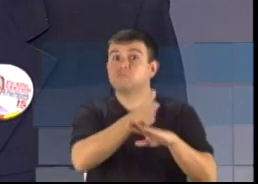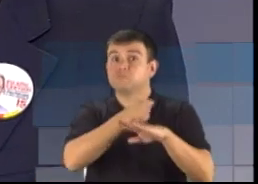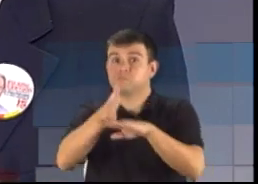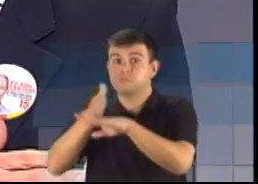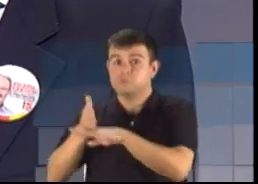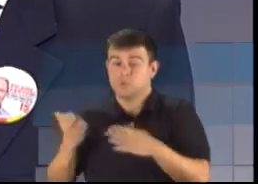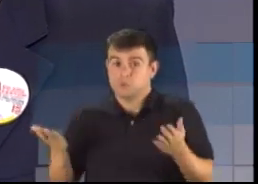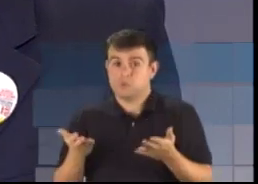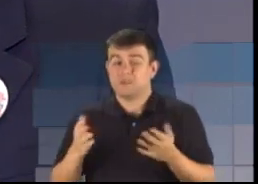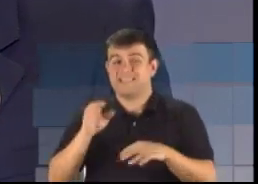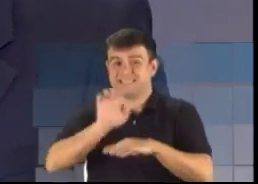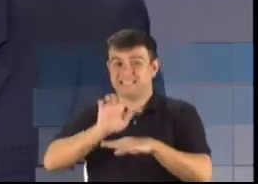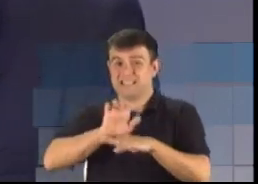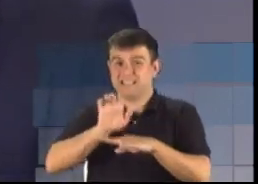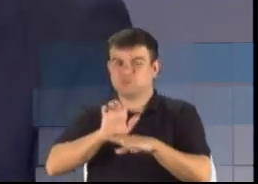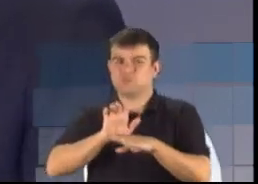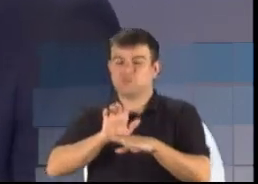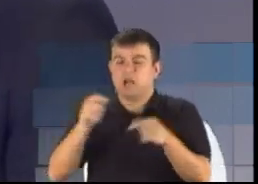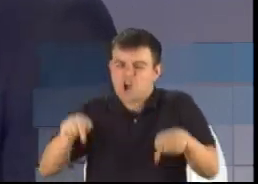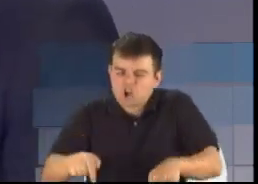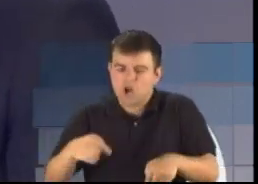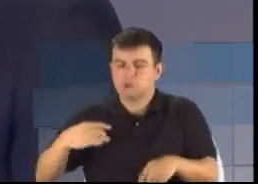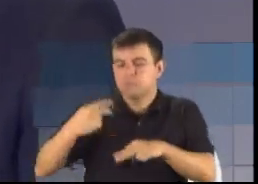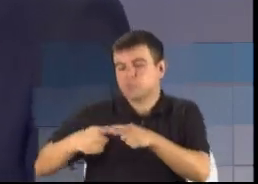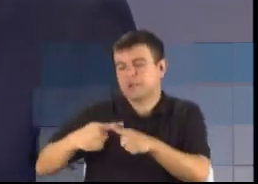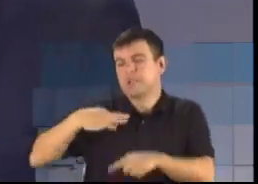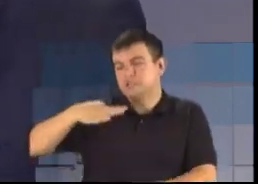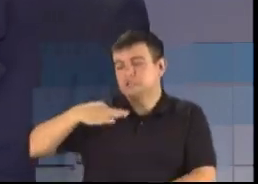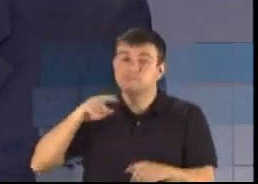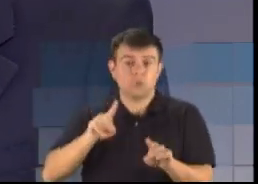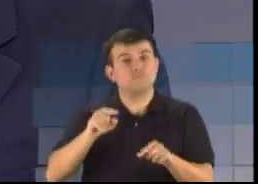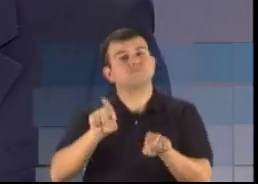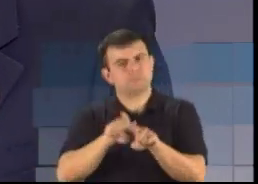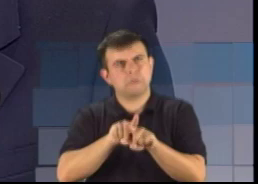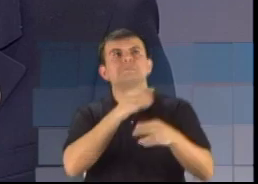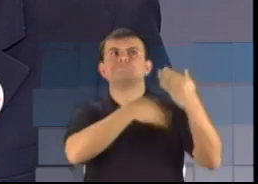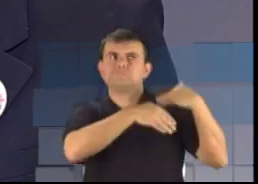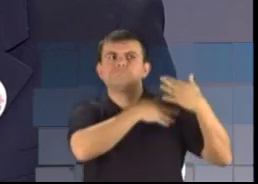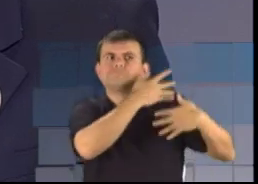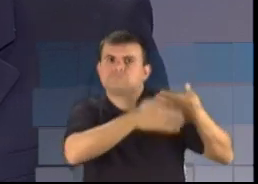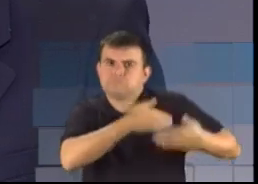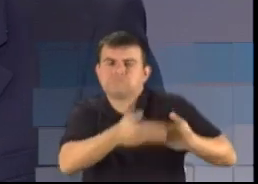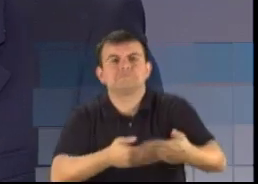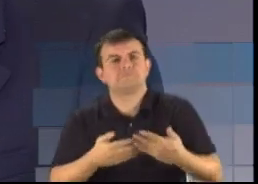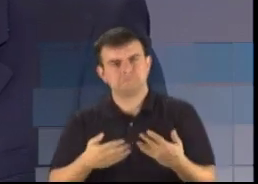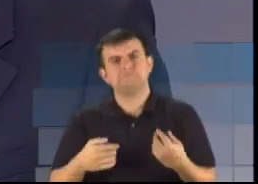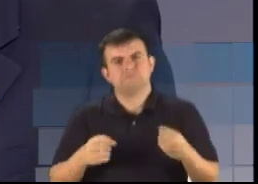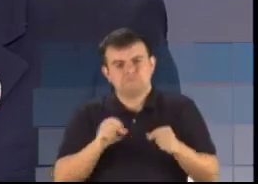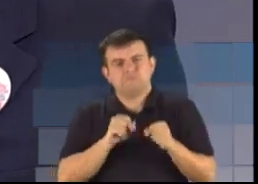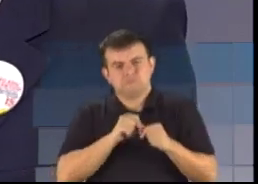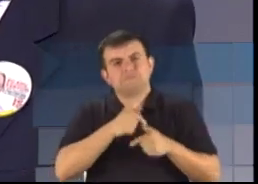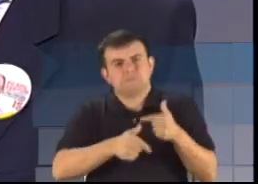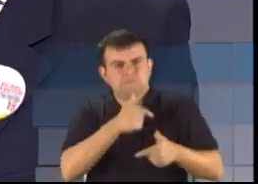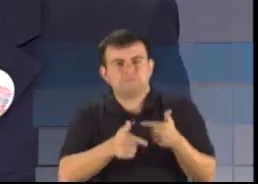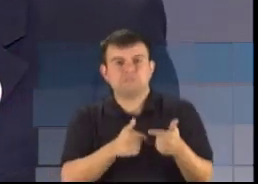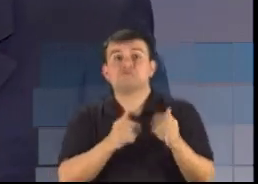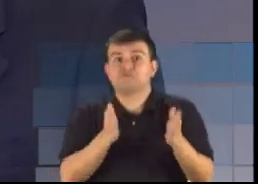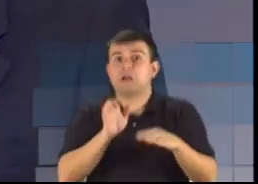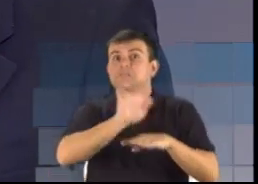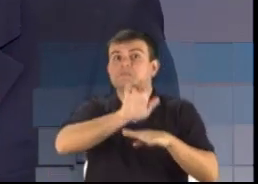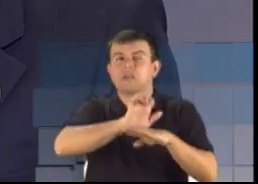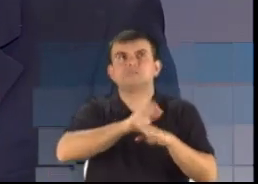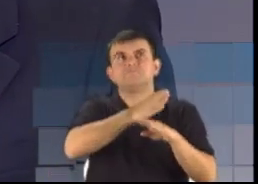candidato, mas a minha história no associativismo, fez eu andar por esse Estado, vê um outro Estado